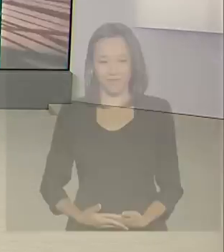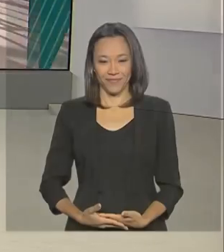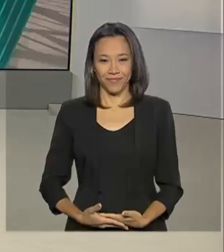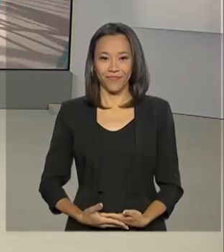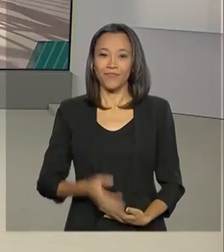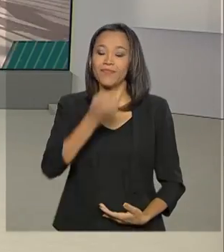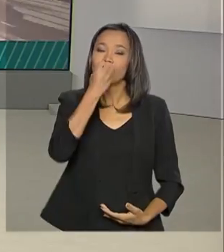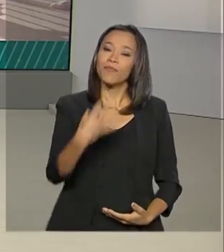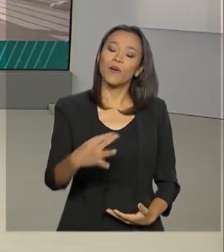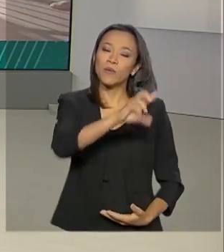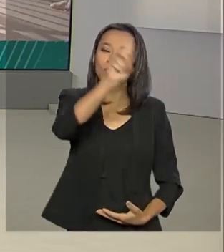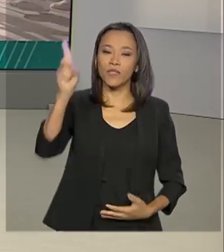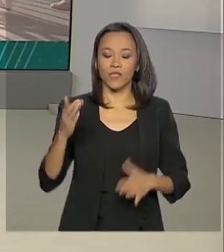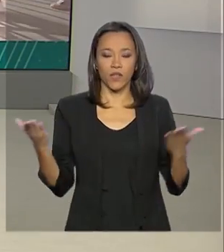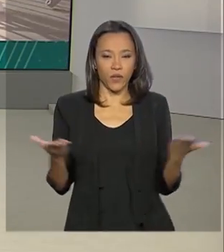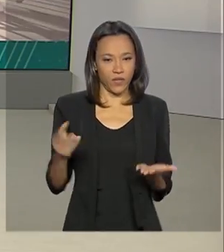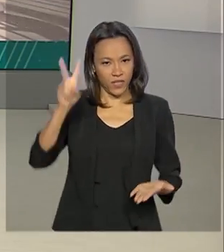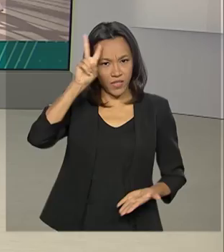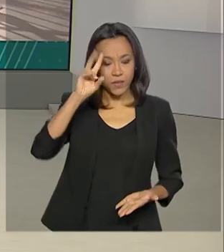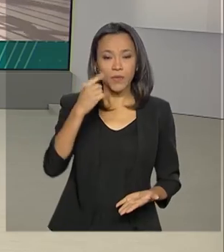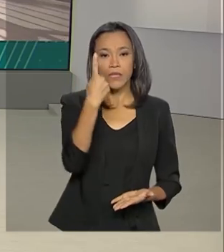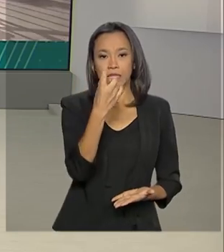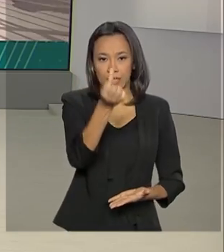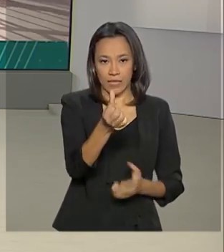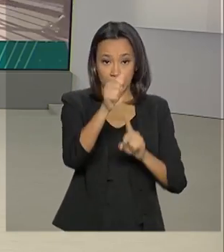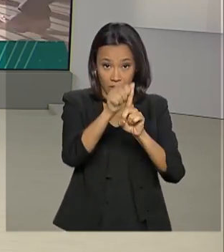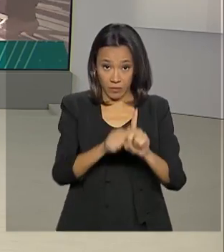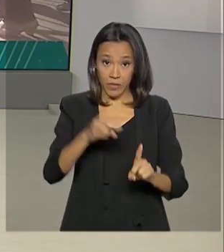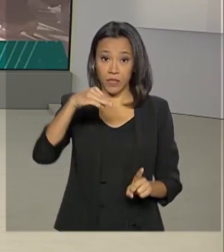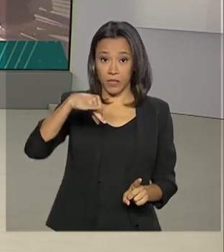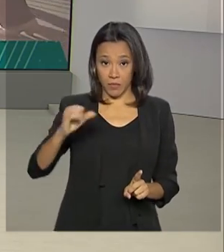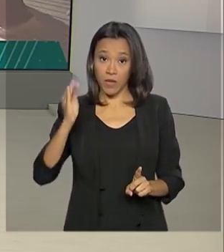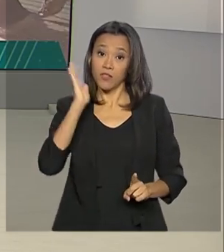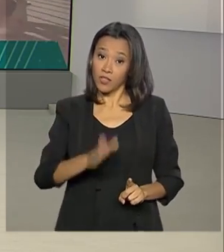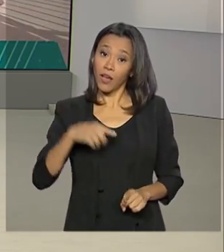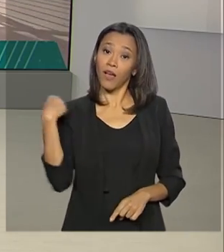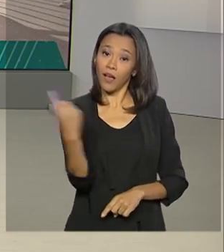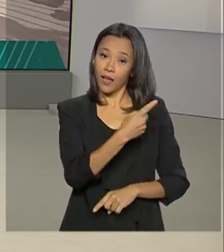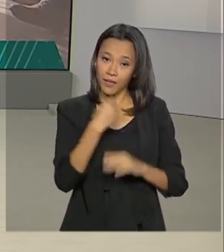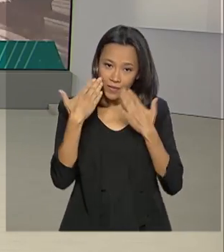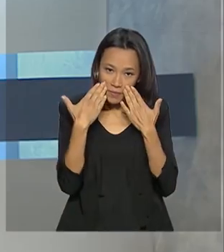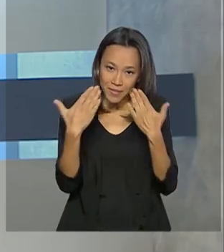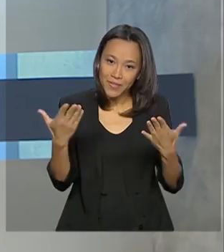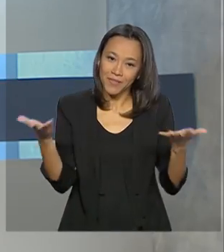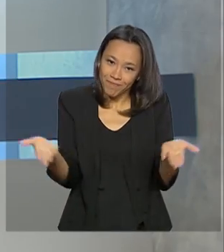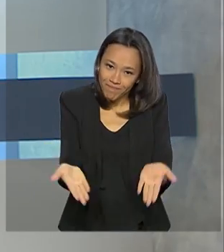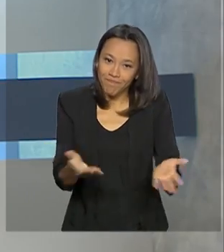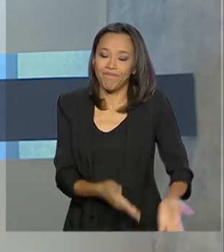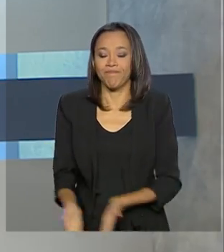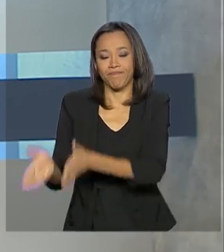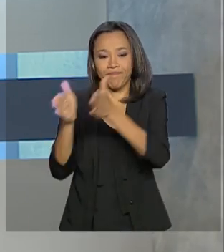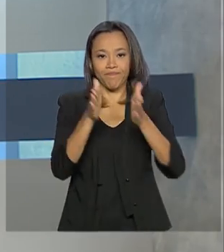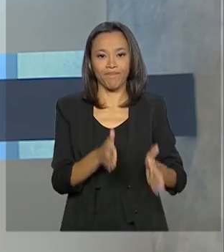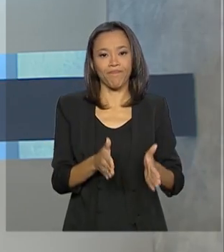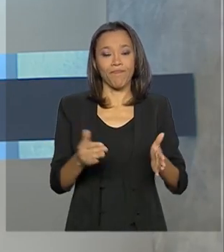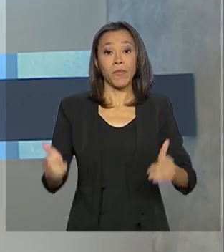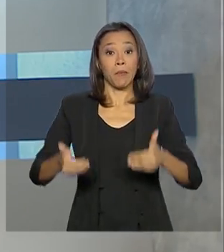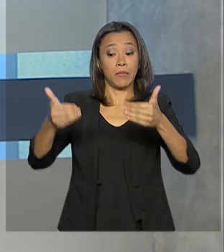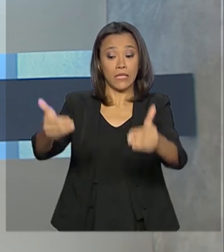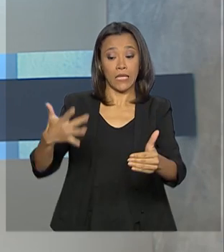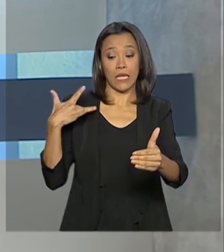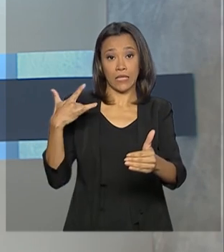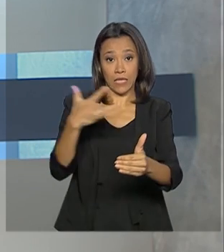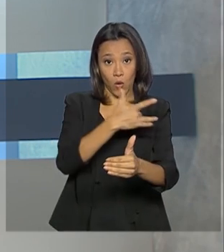Bom dia, hoje é segunda-feira, 16 de março, já estamos no ar com o Brasil em Dia. Ministério da Saúde